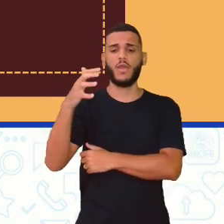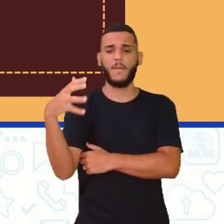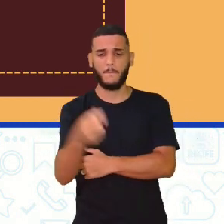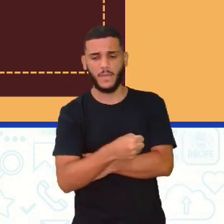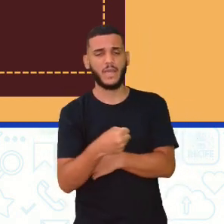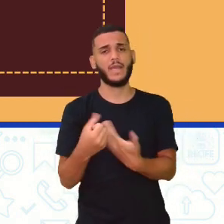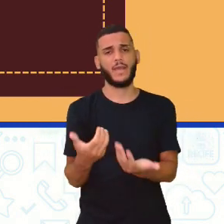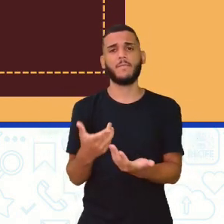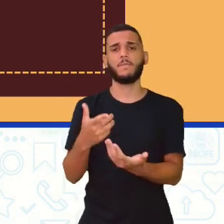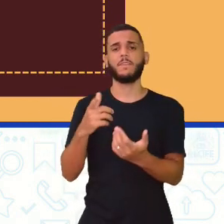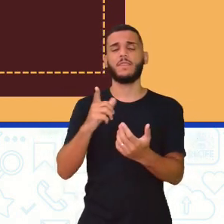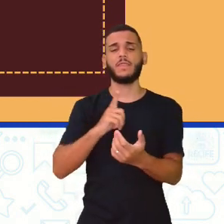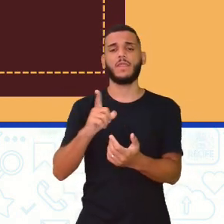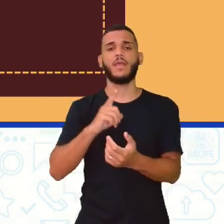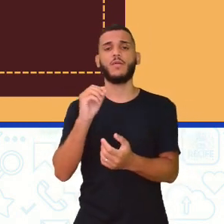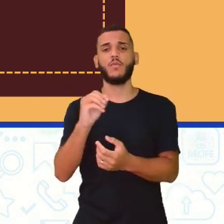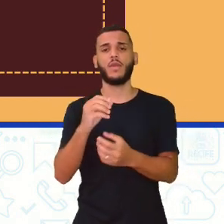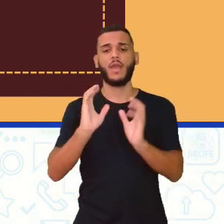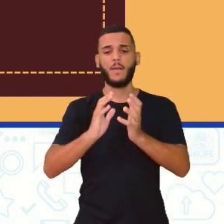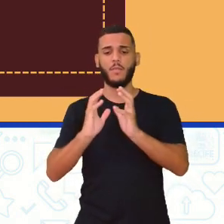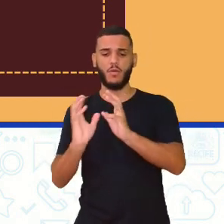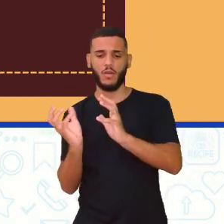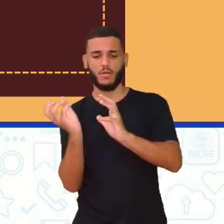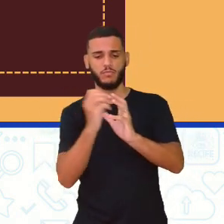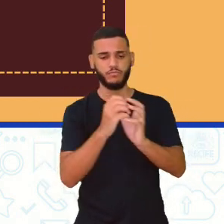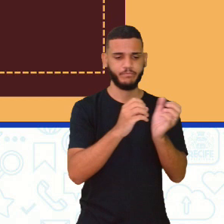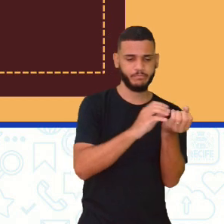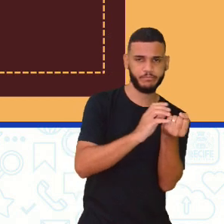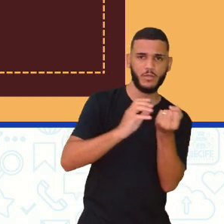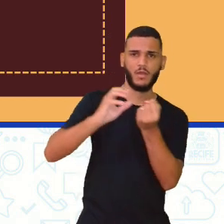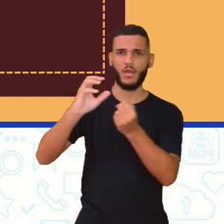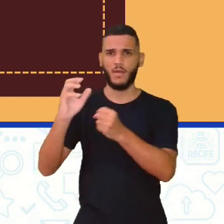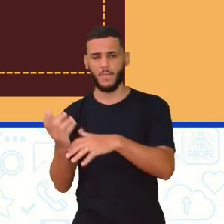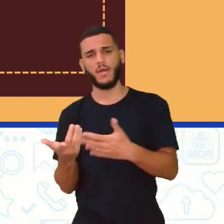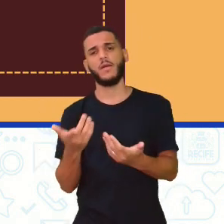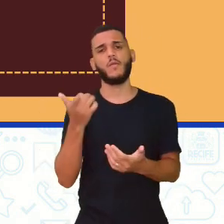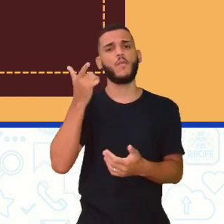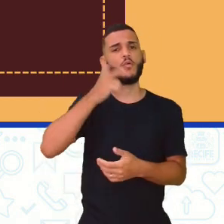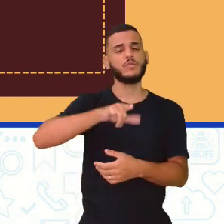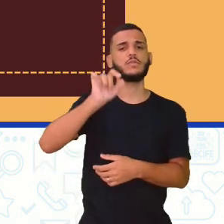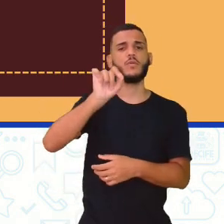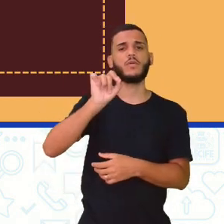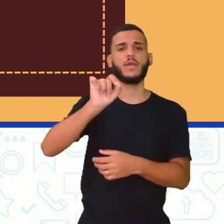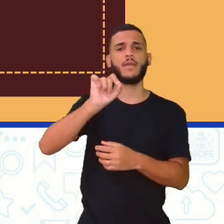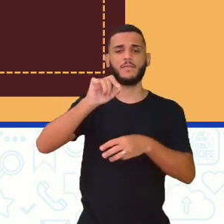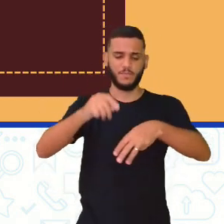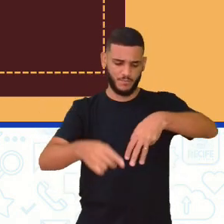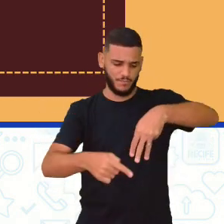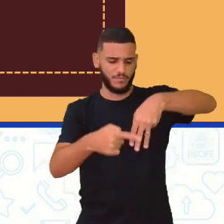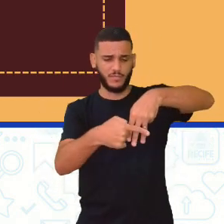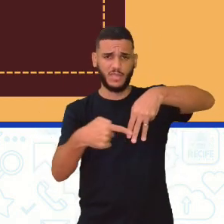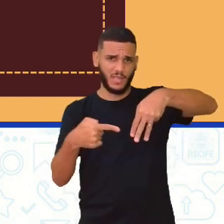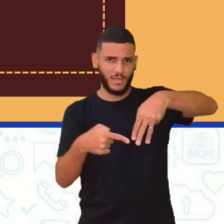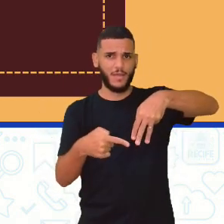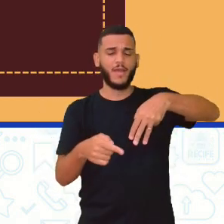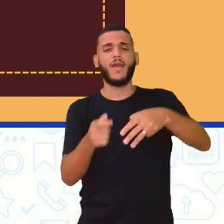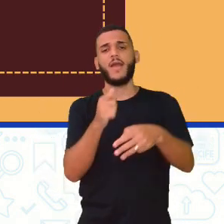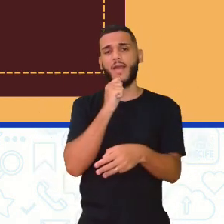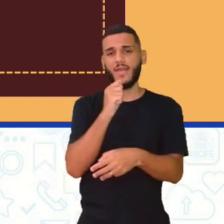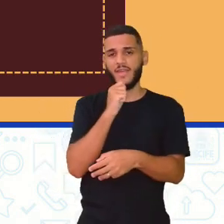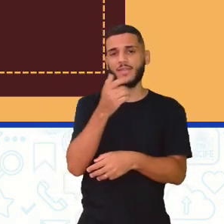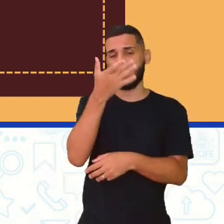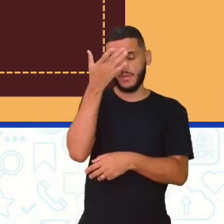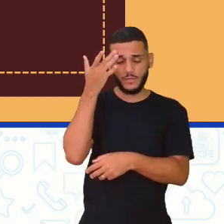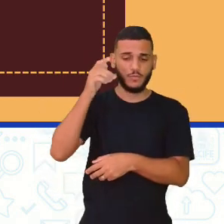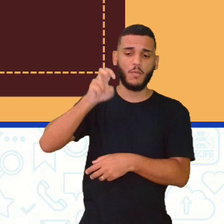bola de um para o outro para tentar acertar essa casinha, enquanto o rebatedor está lá correndo,